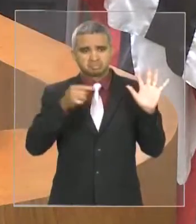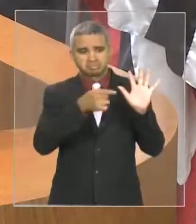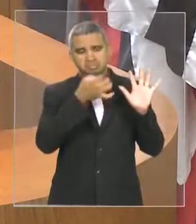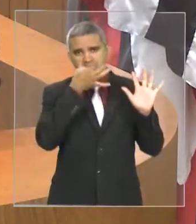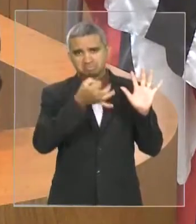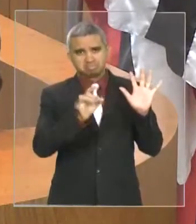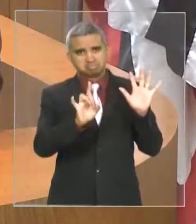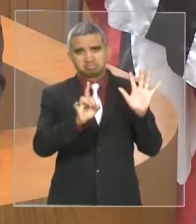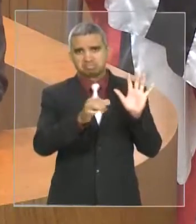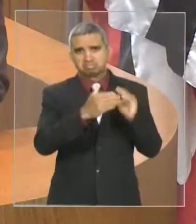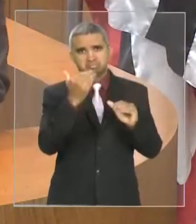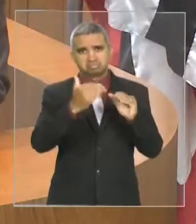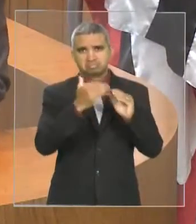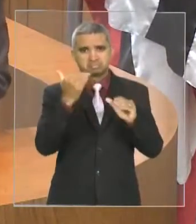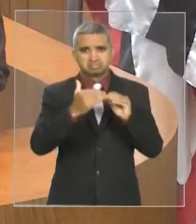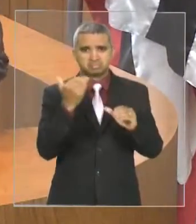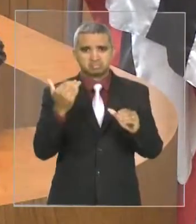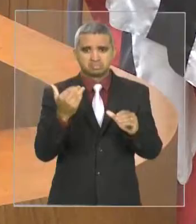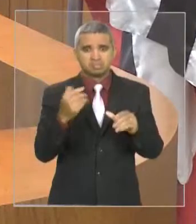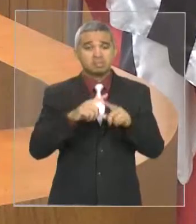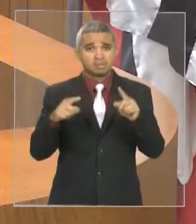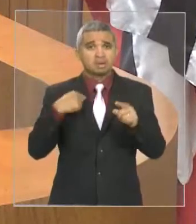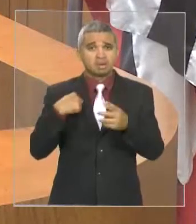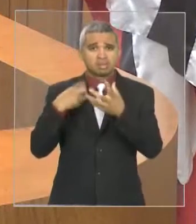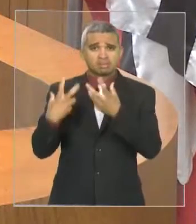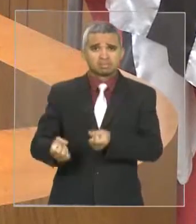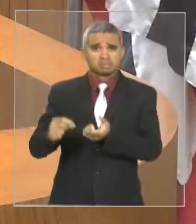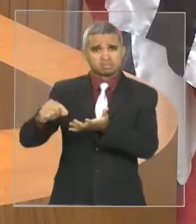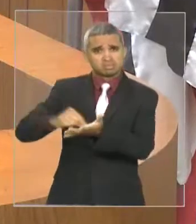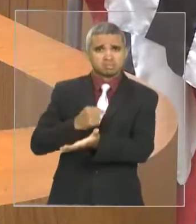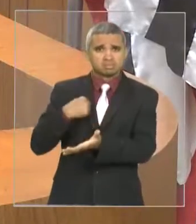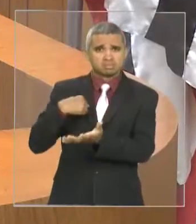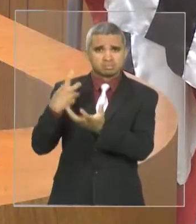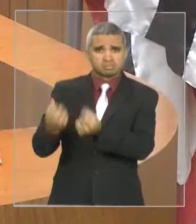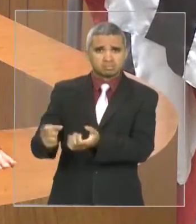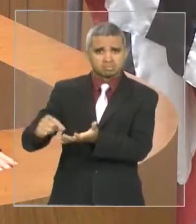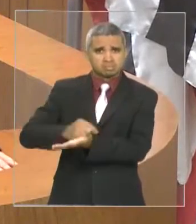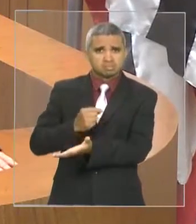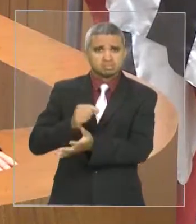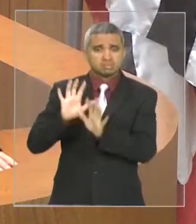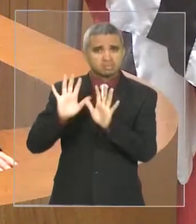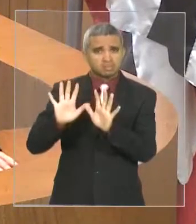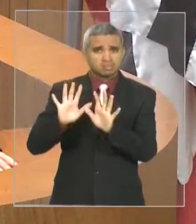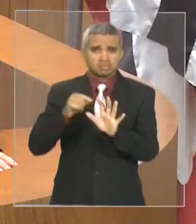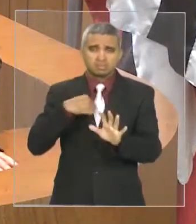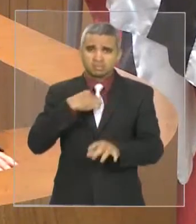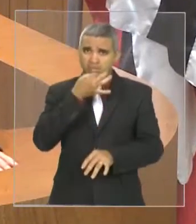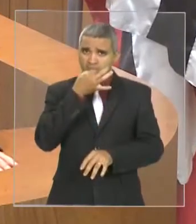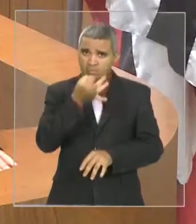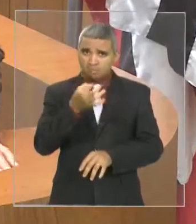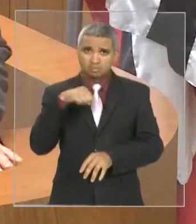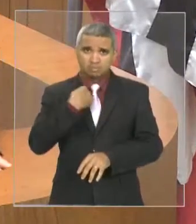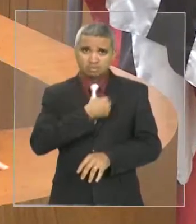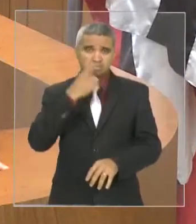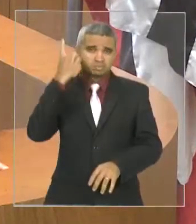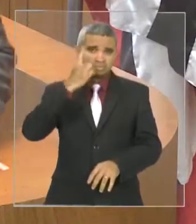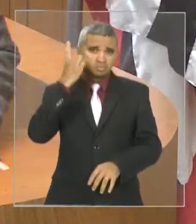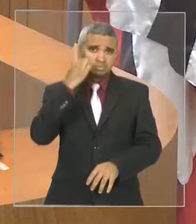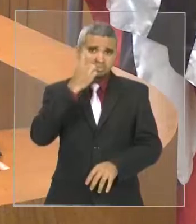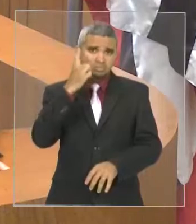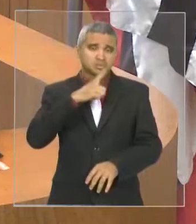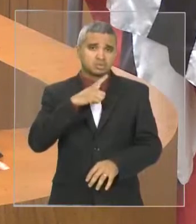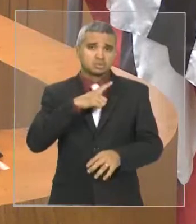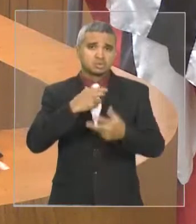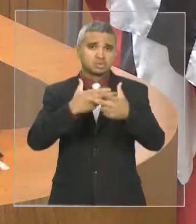tem problema nenhum em assinar, deputado Souza Neto, essa CPI. Agora, eu acho que nós, enquanto deputado, temos coisa muito mais